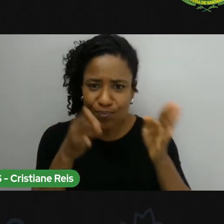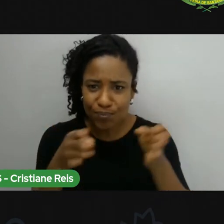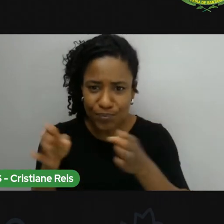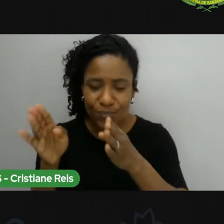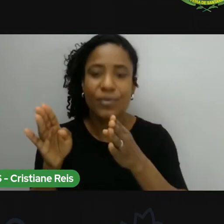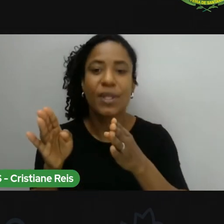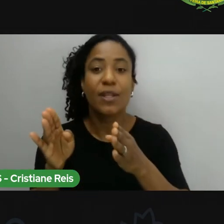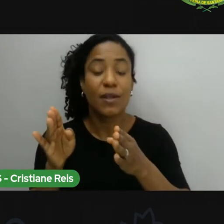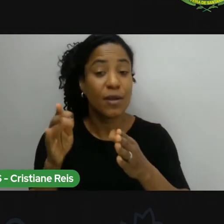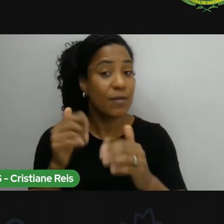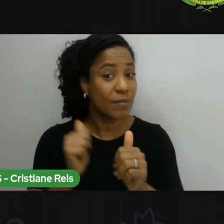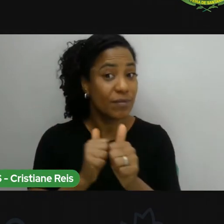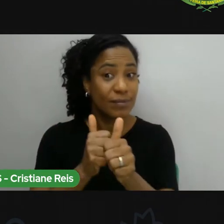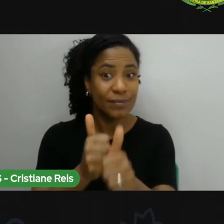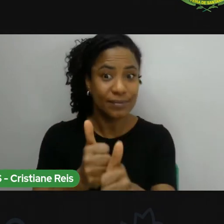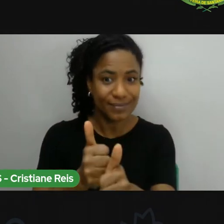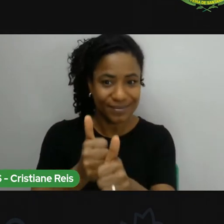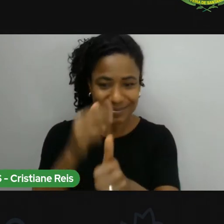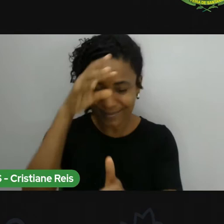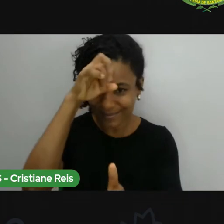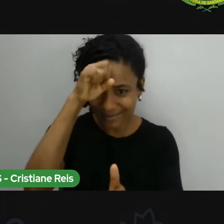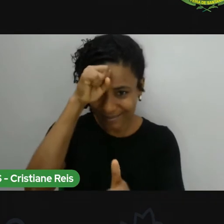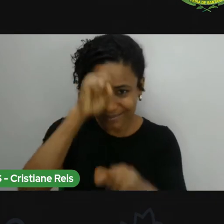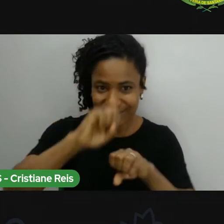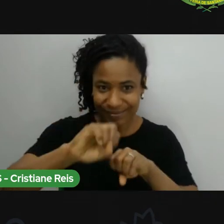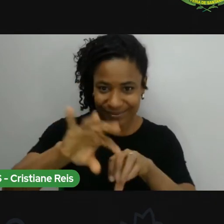melhor a nossa aula de hoje.